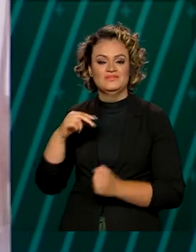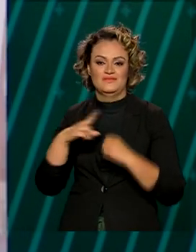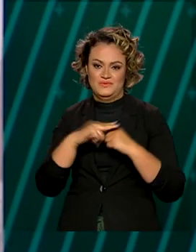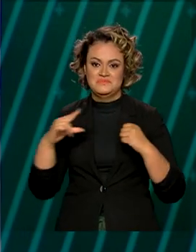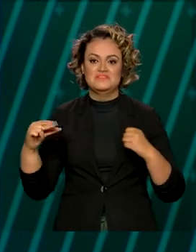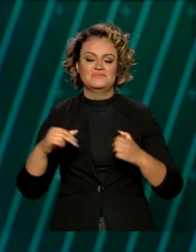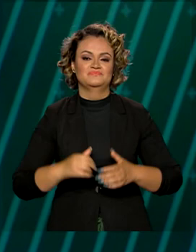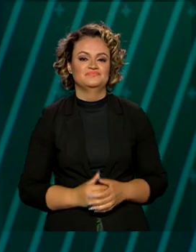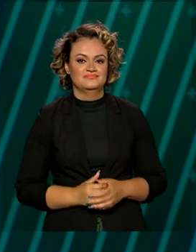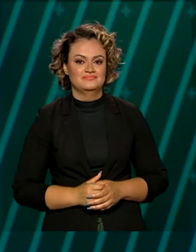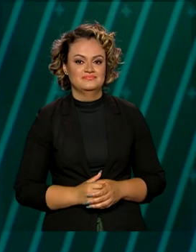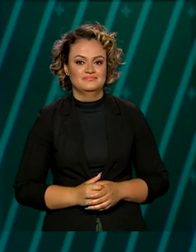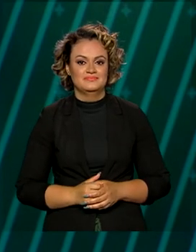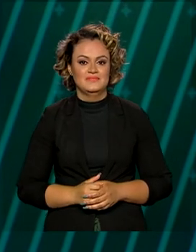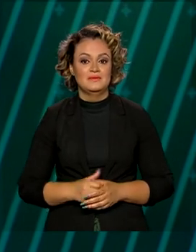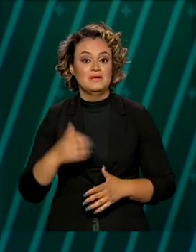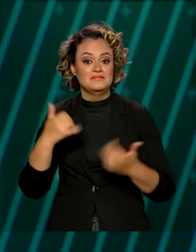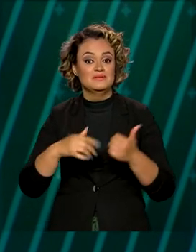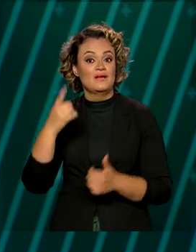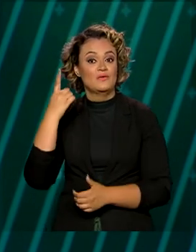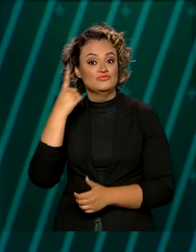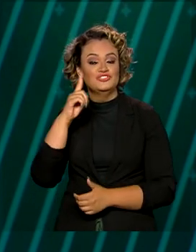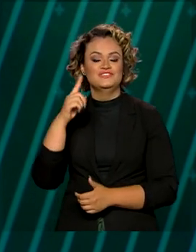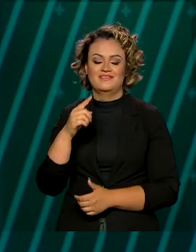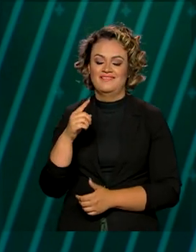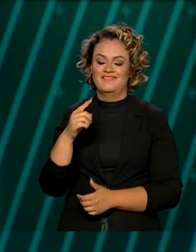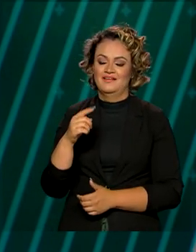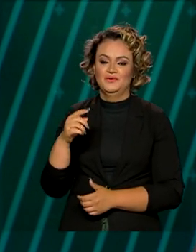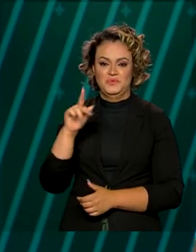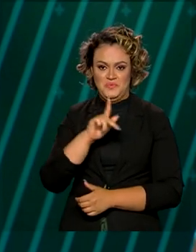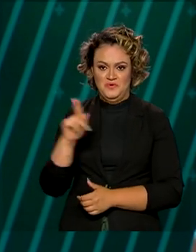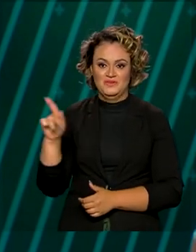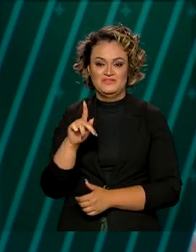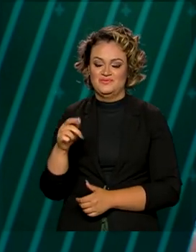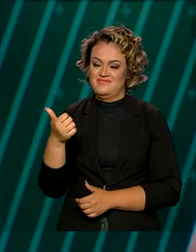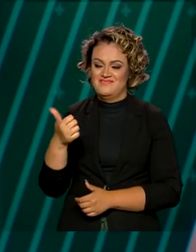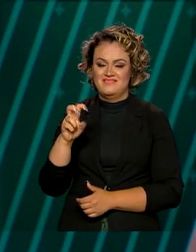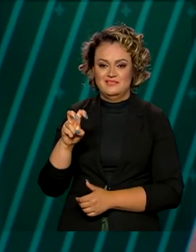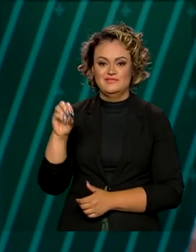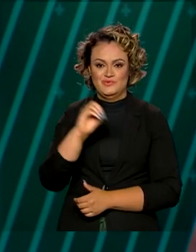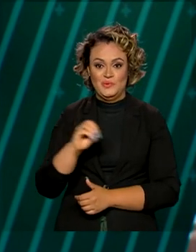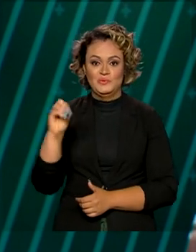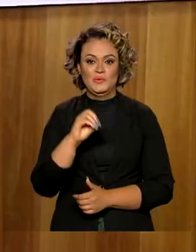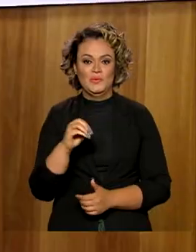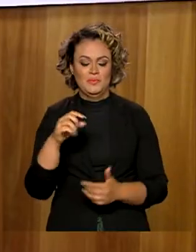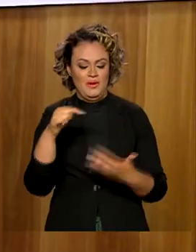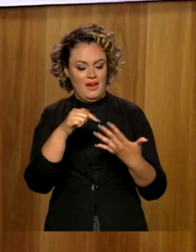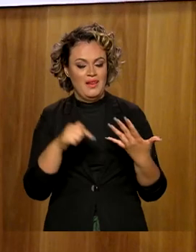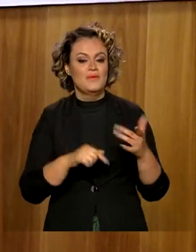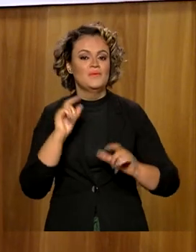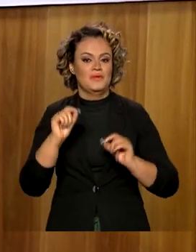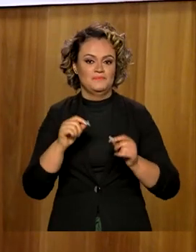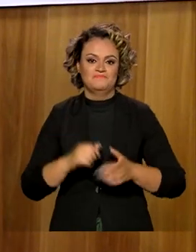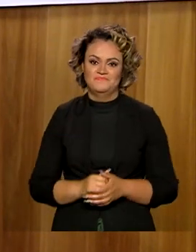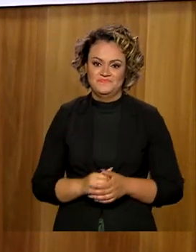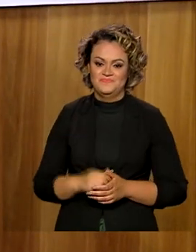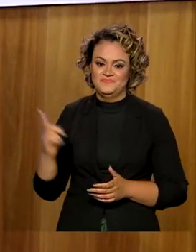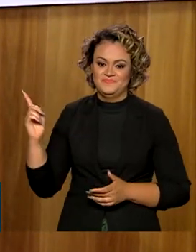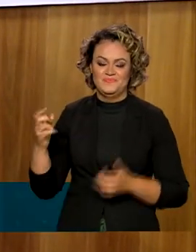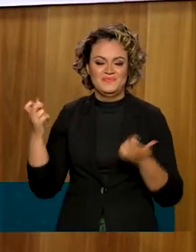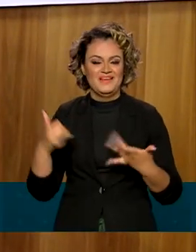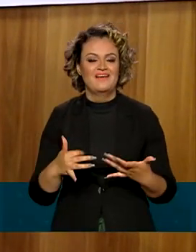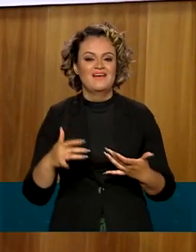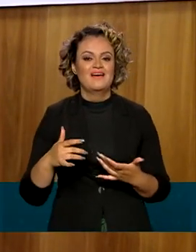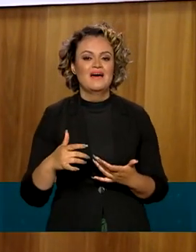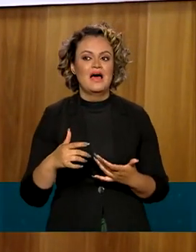rádio A Voz do Brasil para marcar o Dia do Professor, comemorado em 15 de outubro. A gente tem trabalhado a